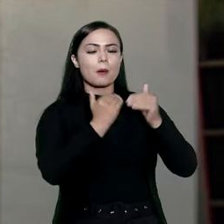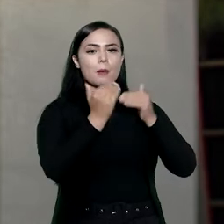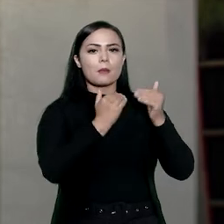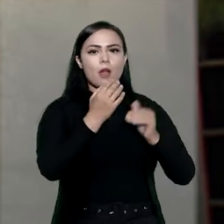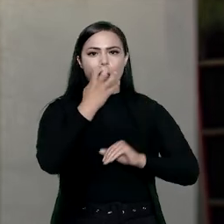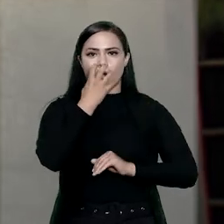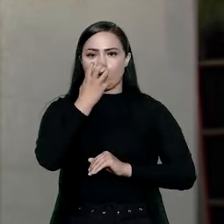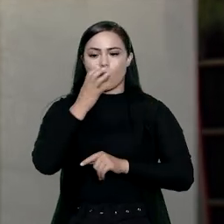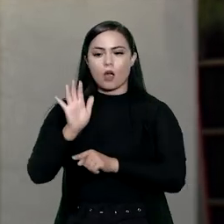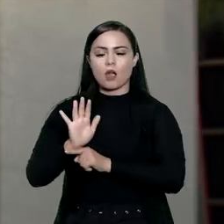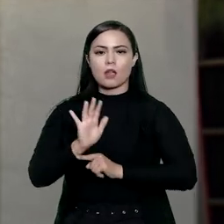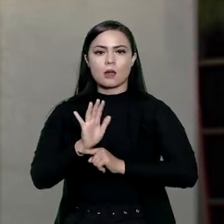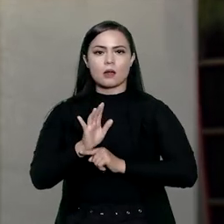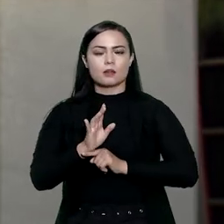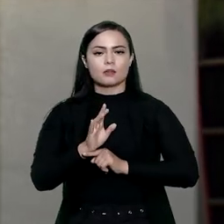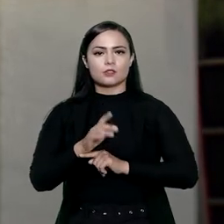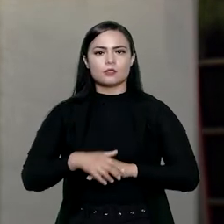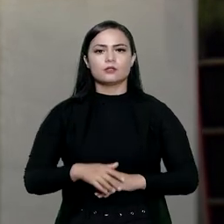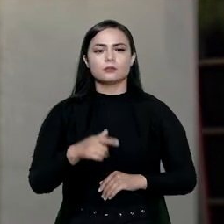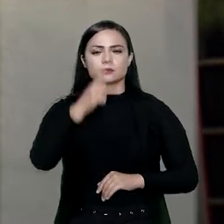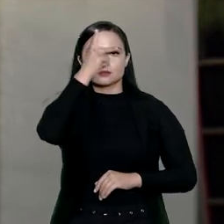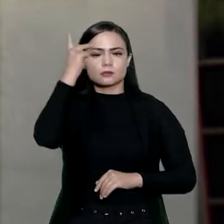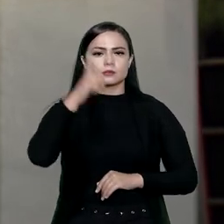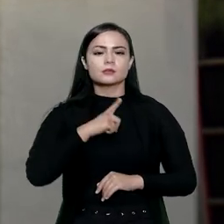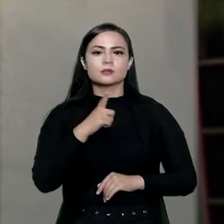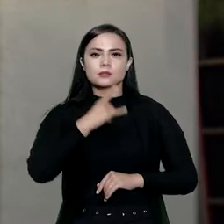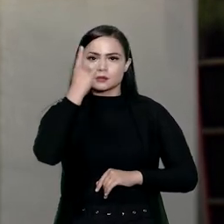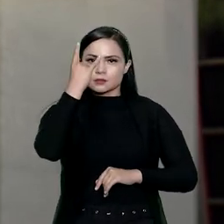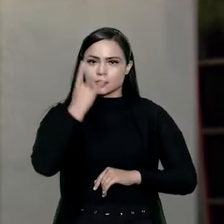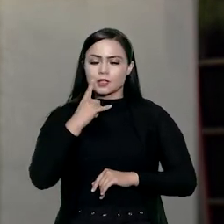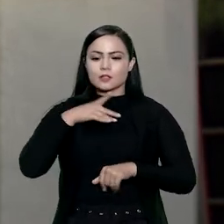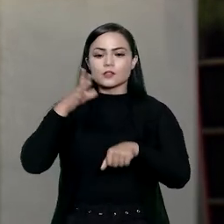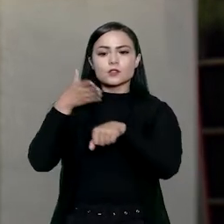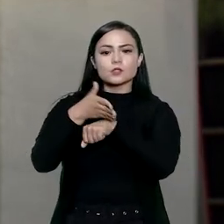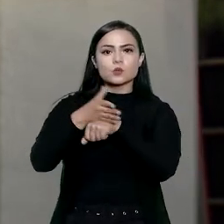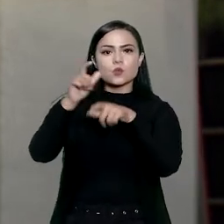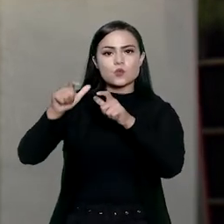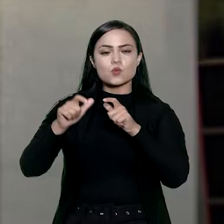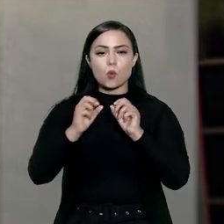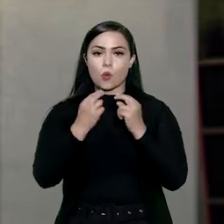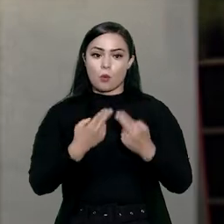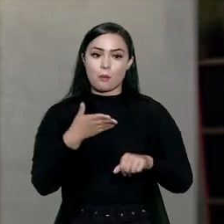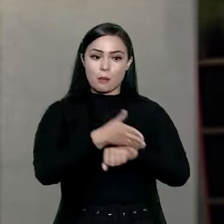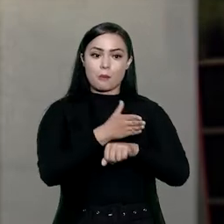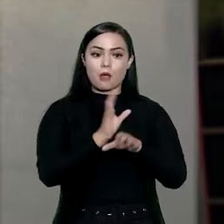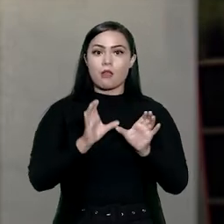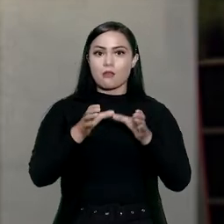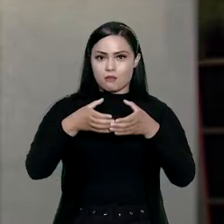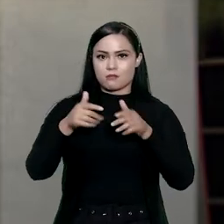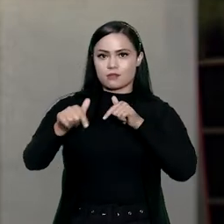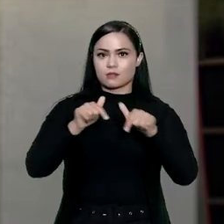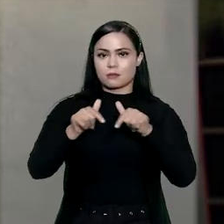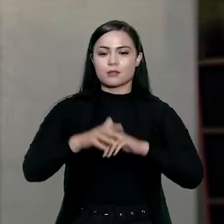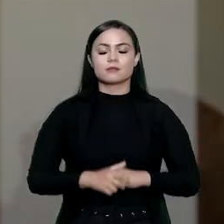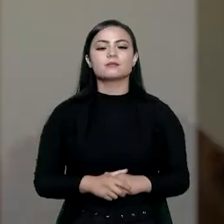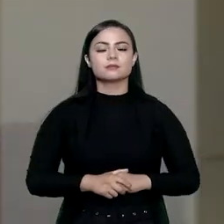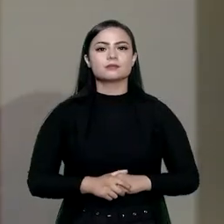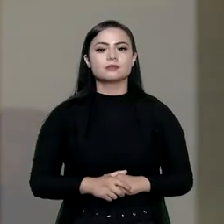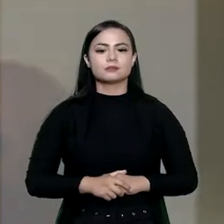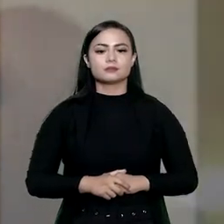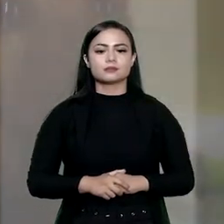proceder com o cão-guia da pessoa cega que está visitando o seu setor ou faz parte da sua equipe de trabalho.